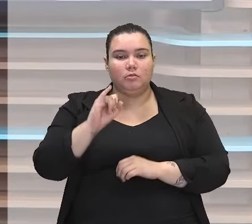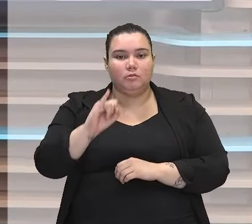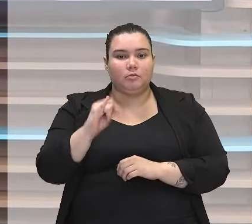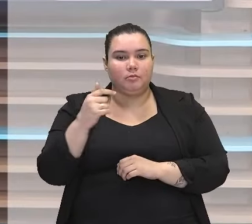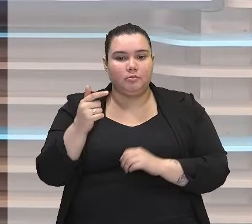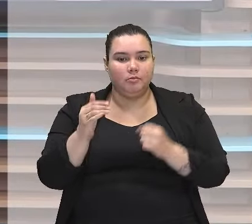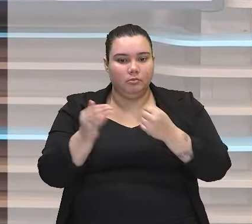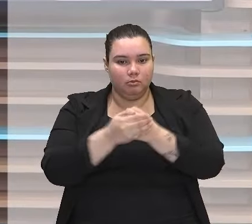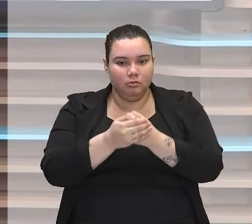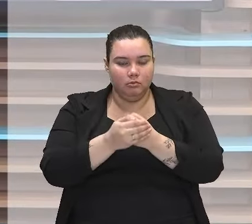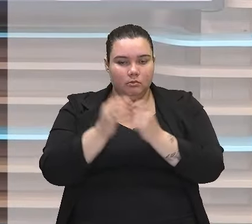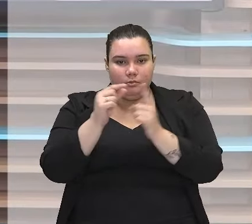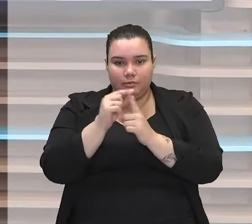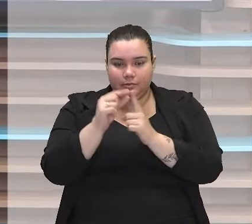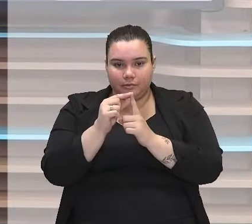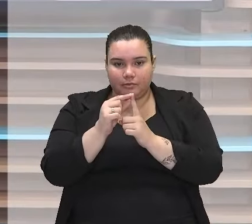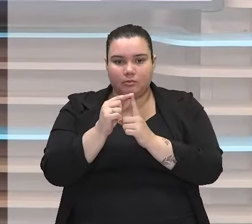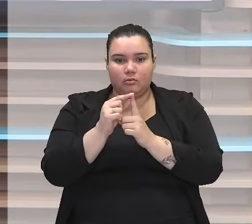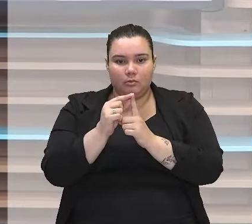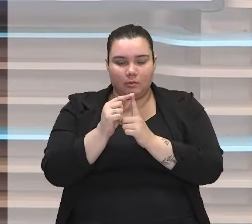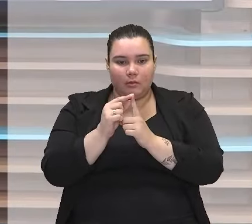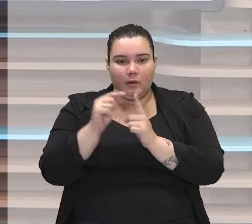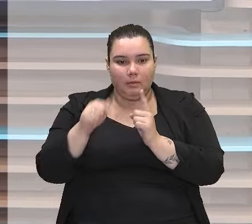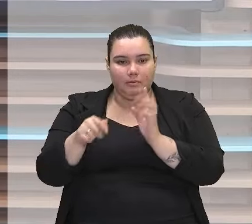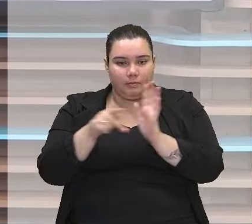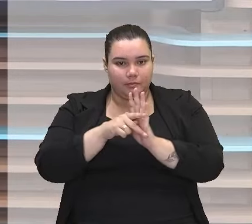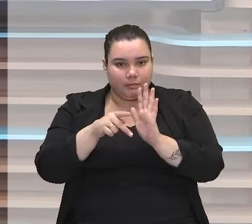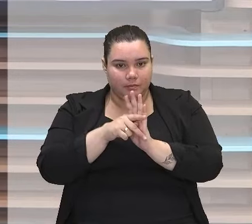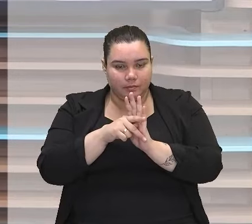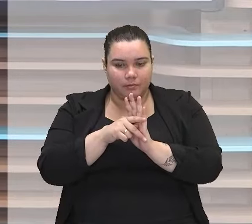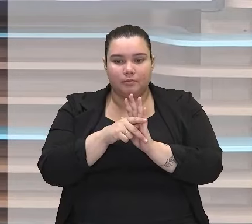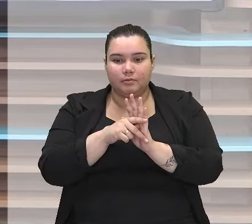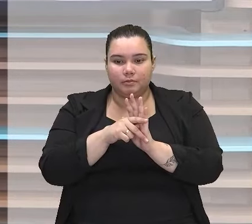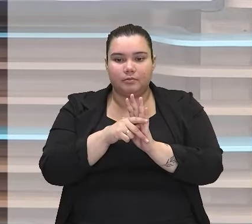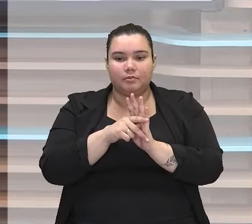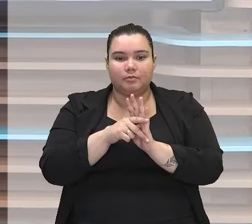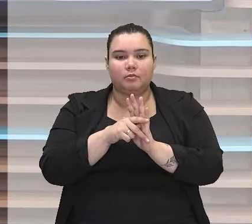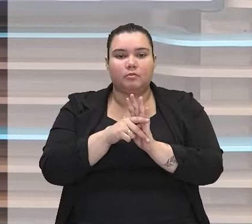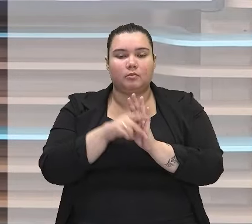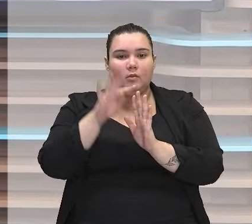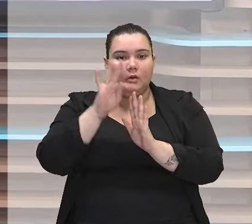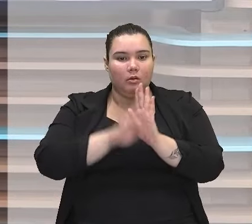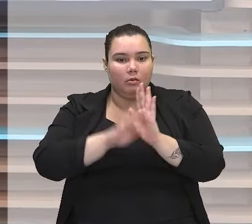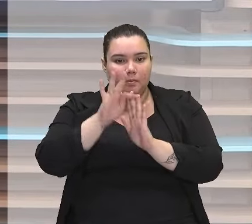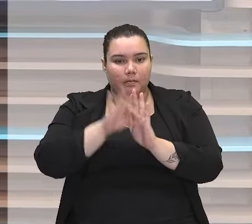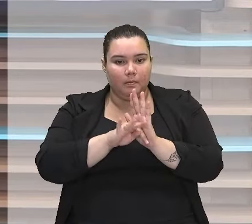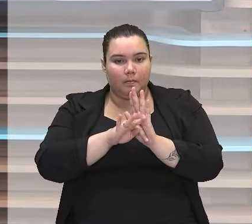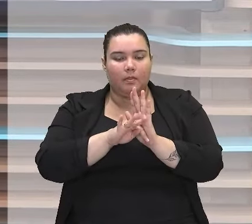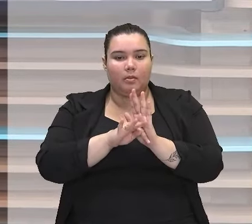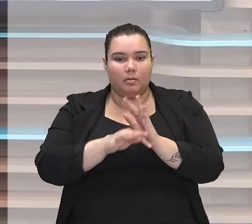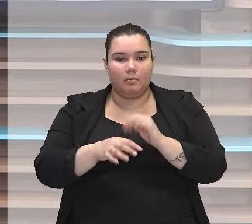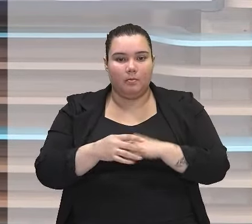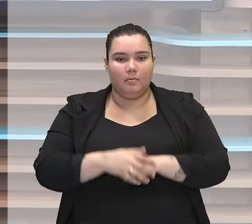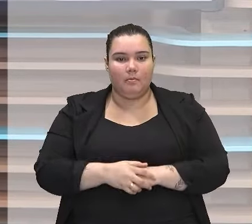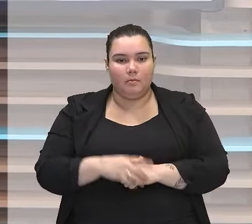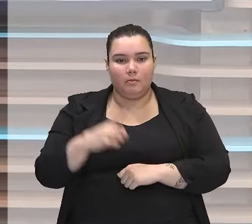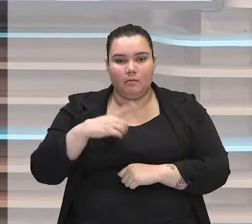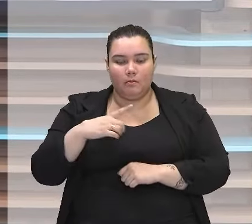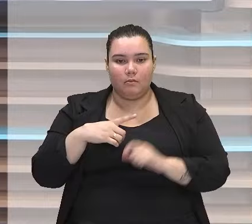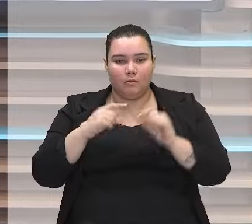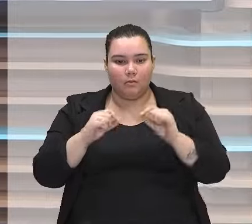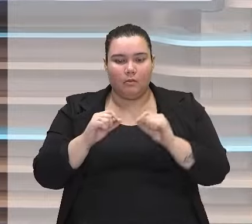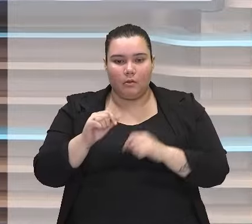deste termo, exatamente a omissão da conjunção no texto, na oração, então, nós vamos ter um